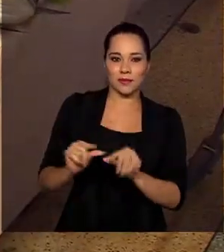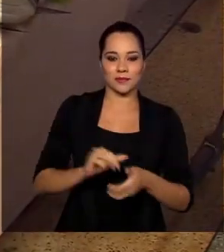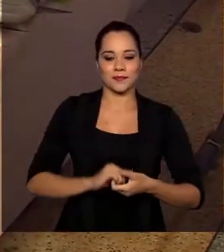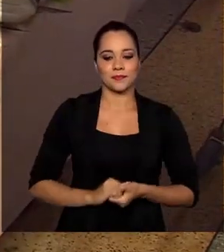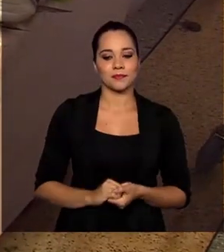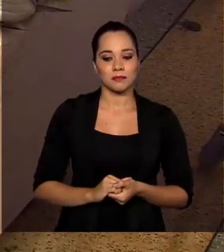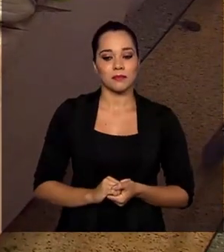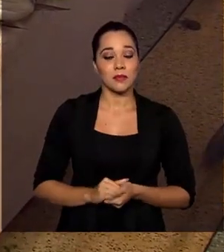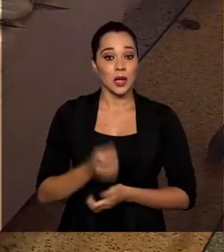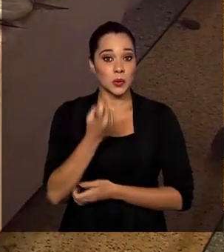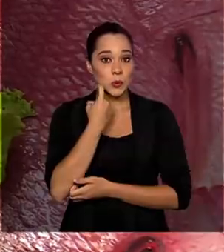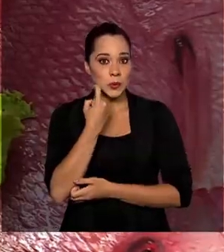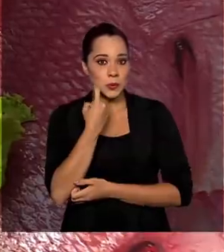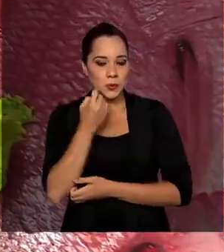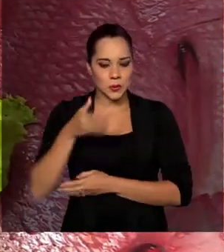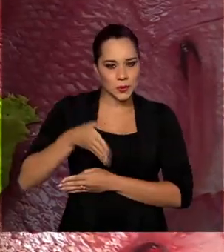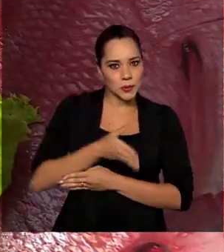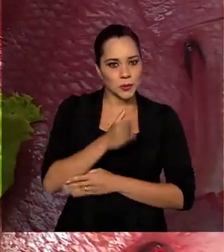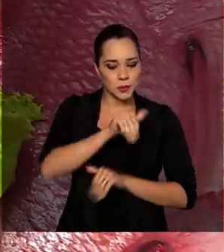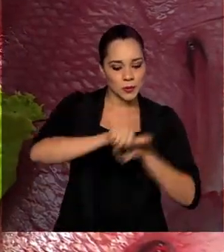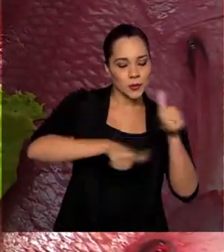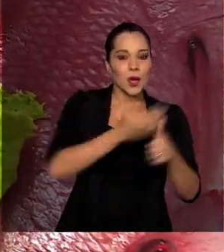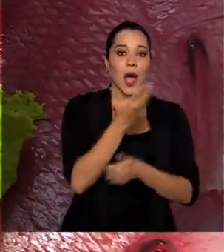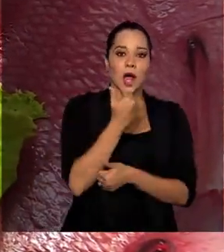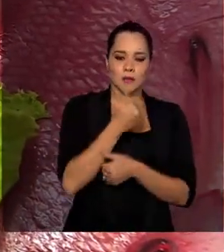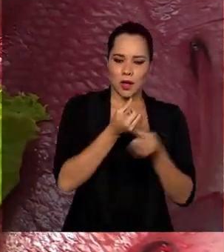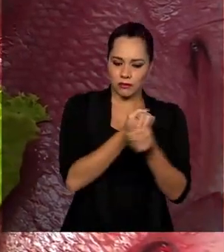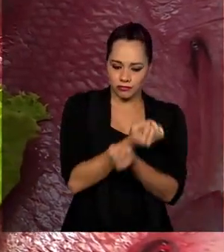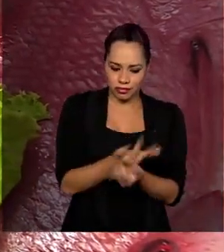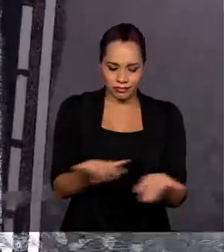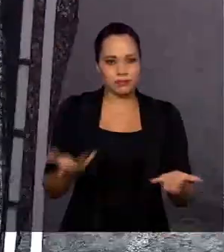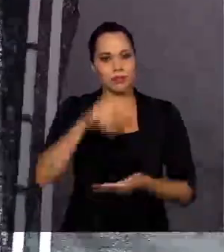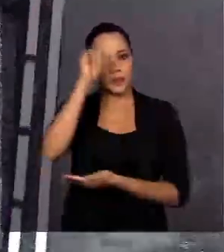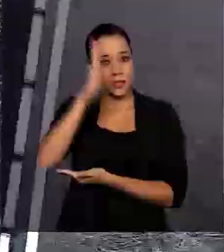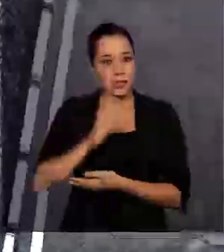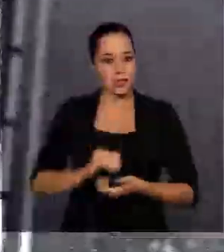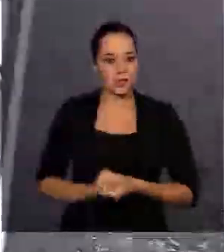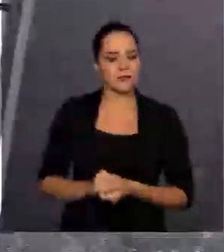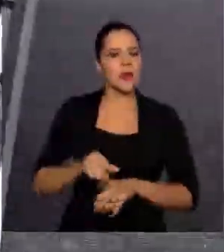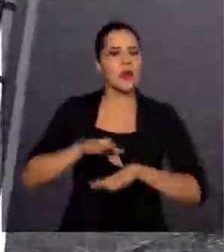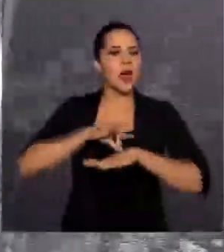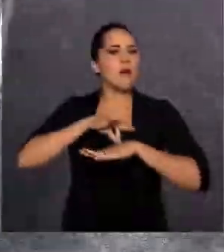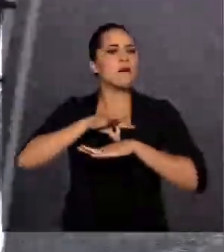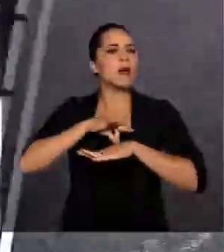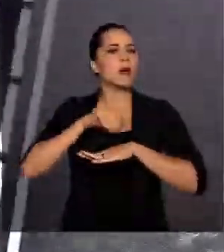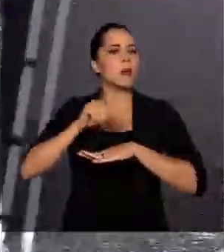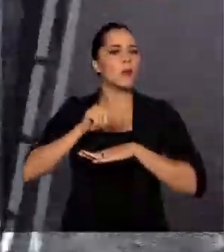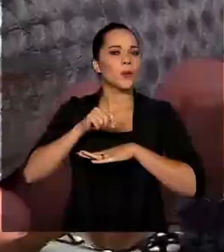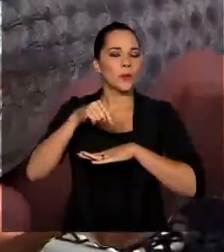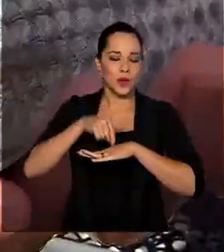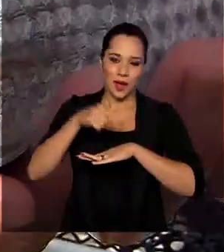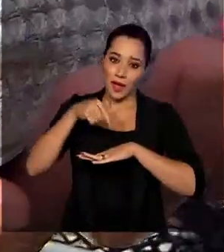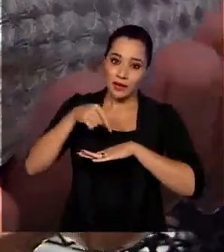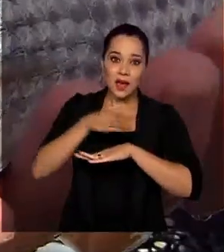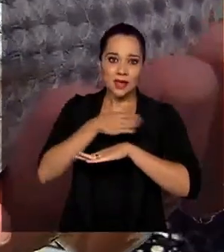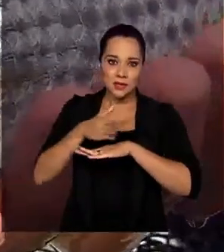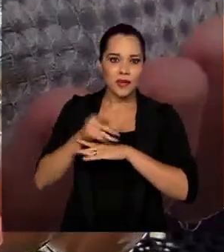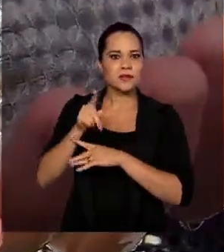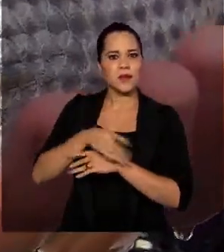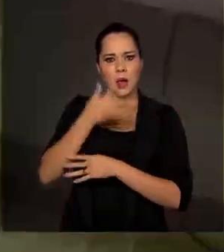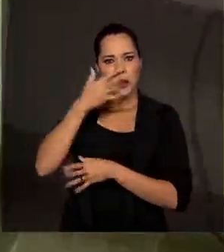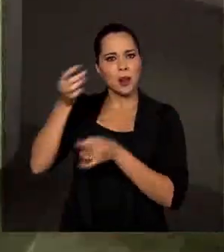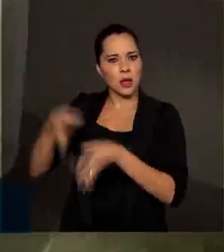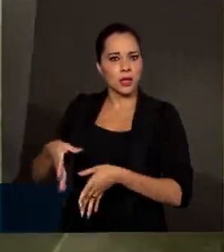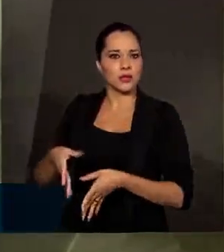Dos rios, os peixes viram alimento na mesa dos brasileiros. E a pele? Essa, muitas vezes, vai parar no